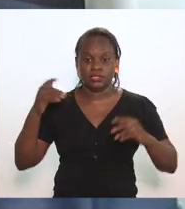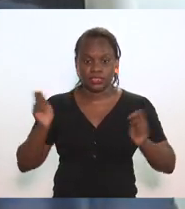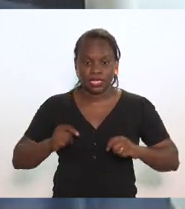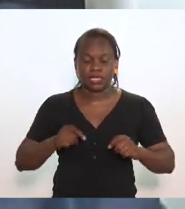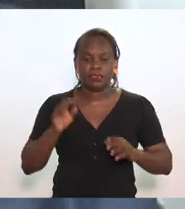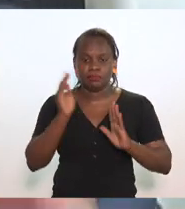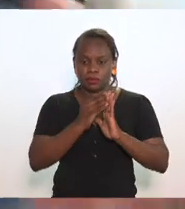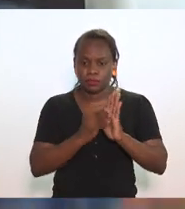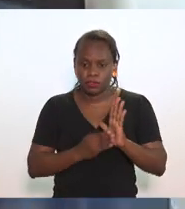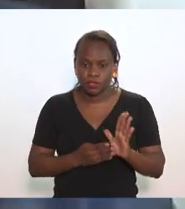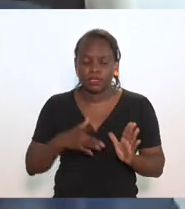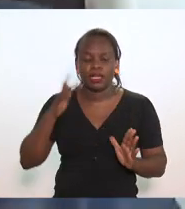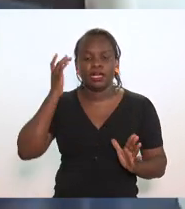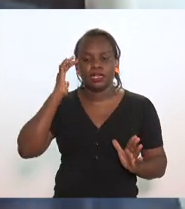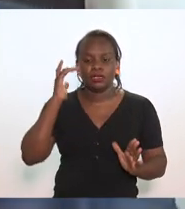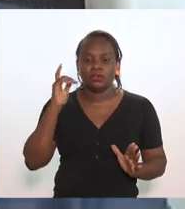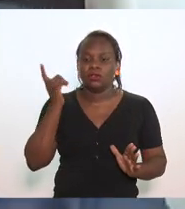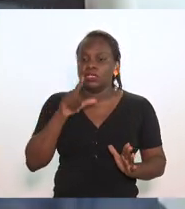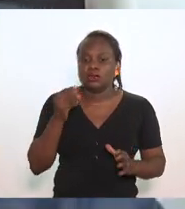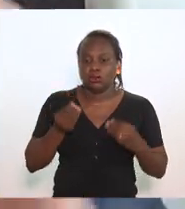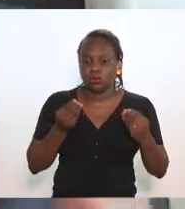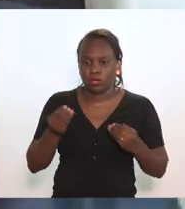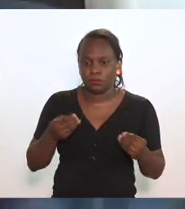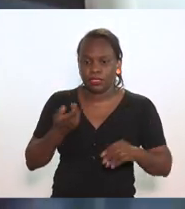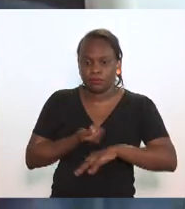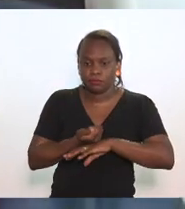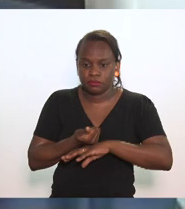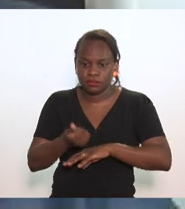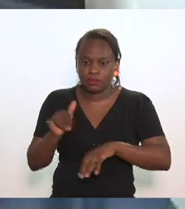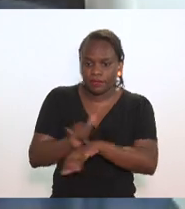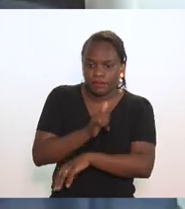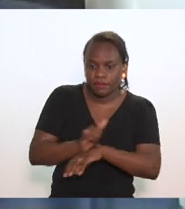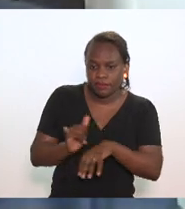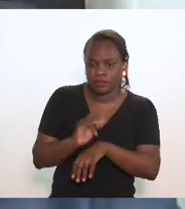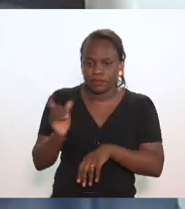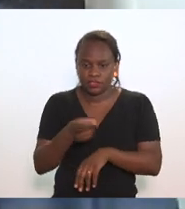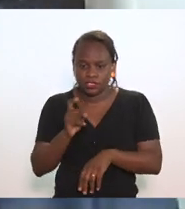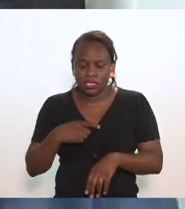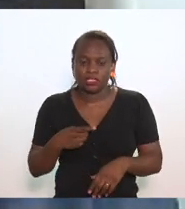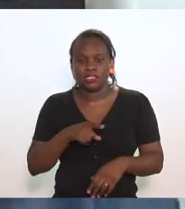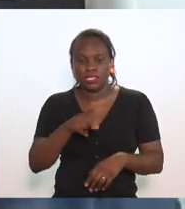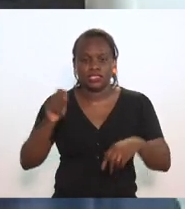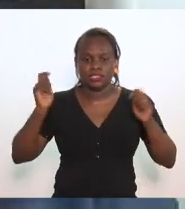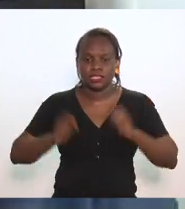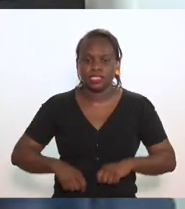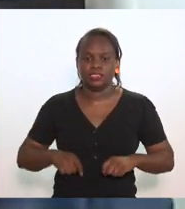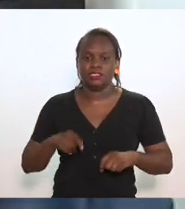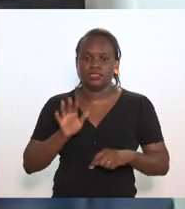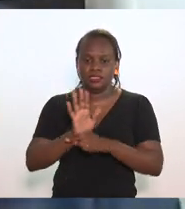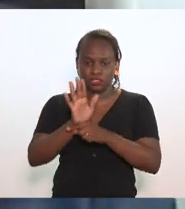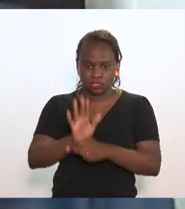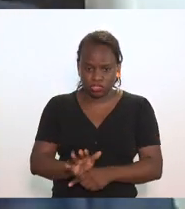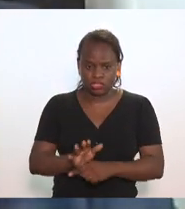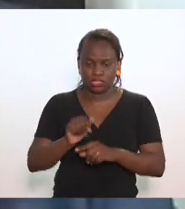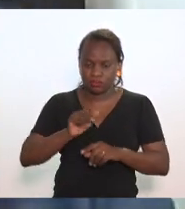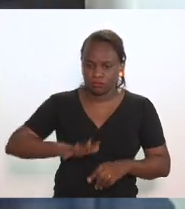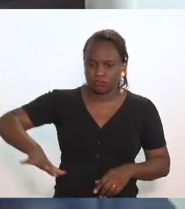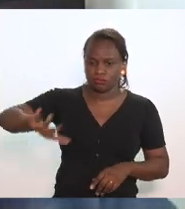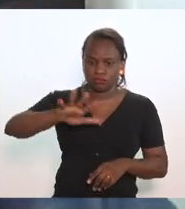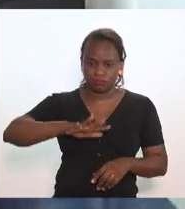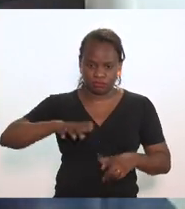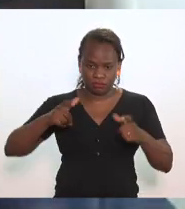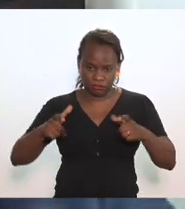instalada achando um benefício, um artifício fiscal aonde ele possa, além de fornecer regionalmente,